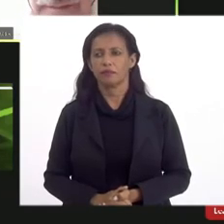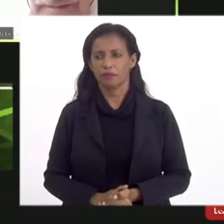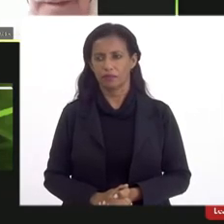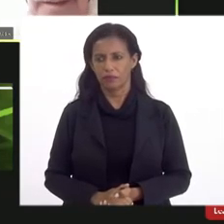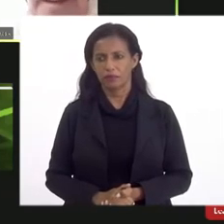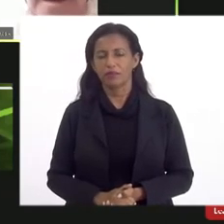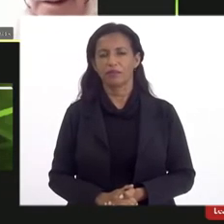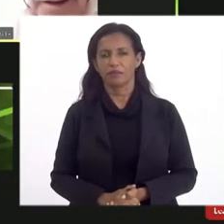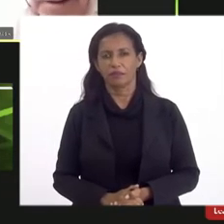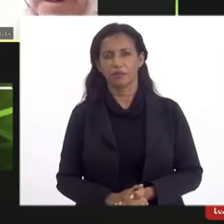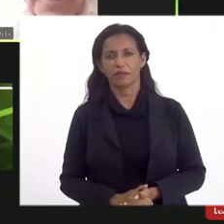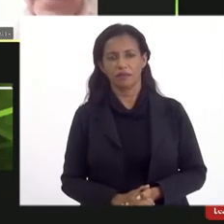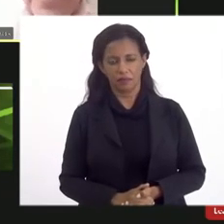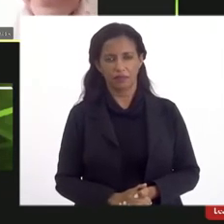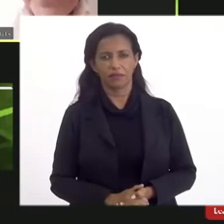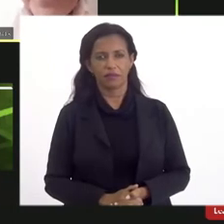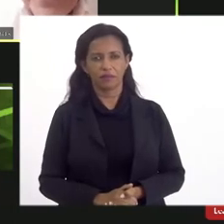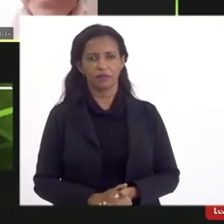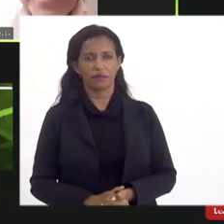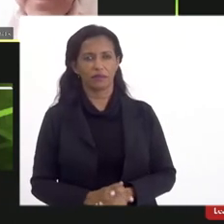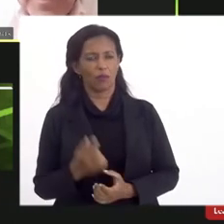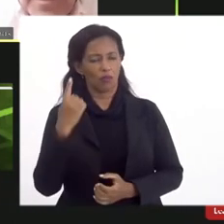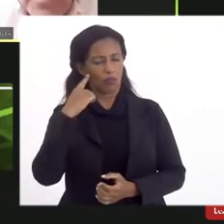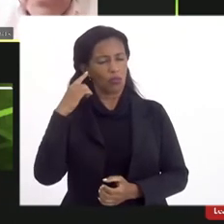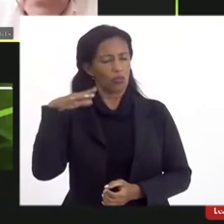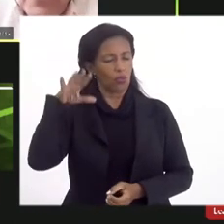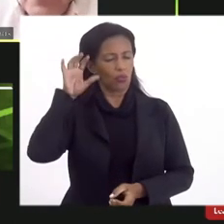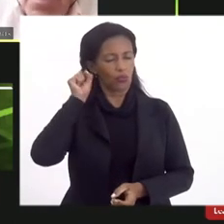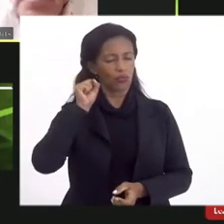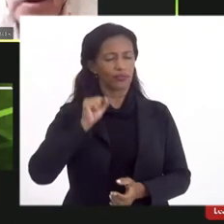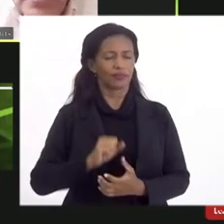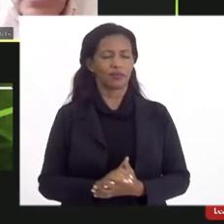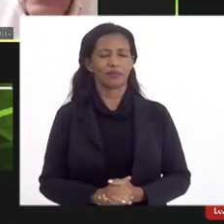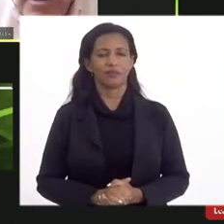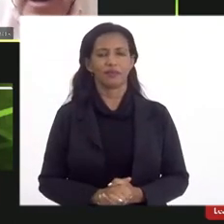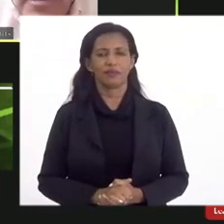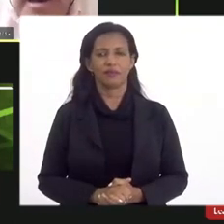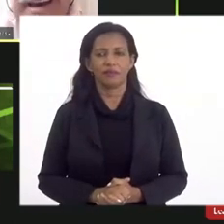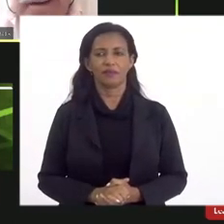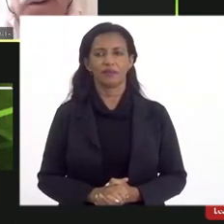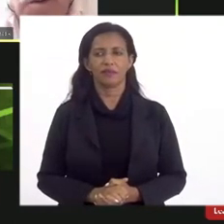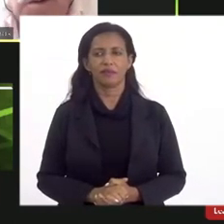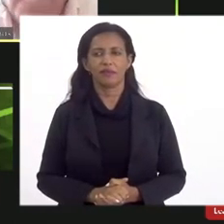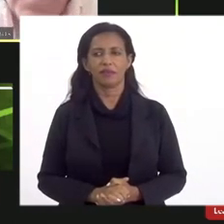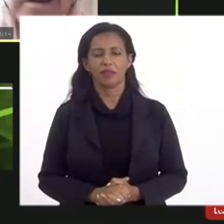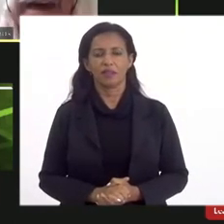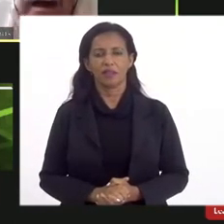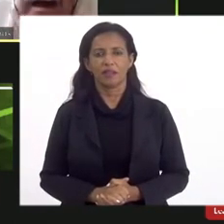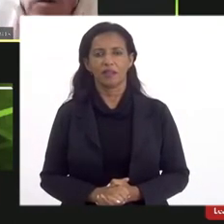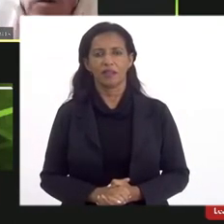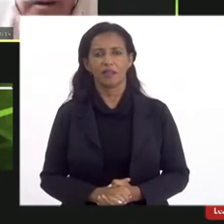estão ouvindo bom em primeiro lugar é